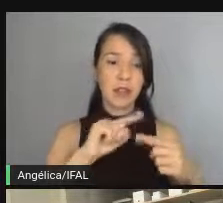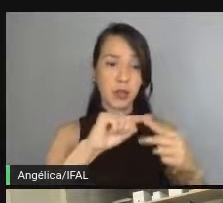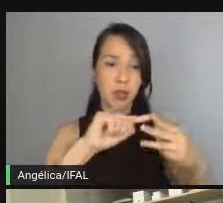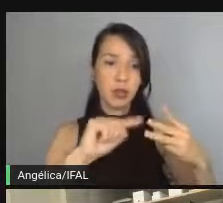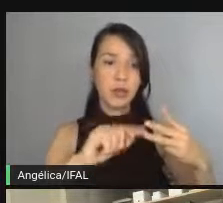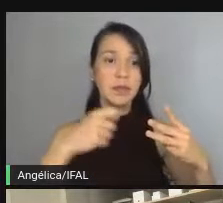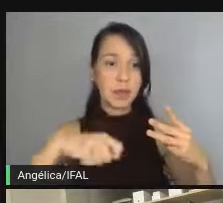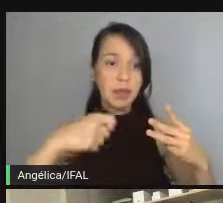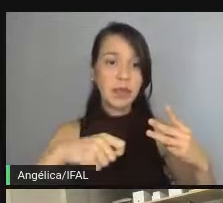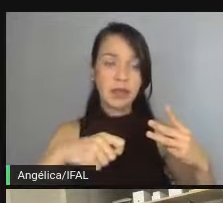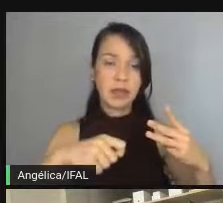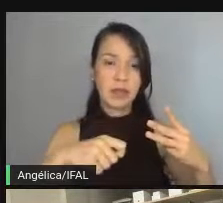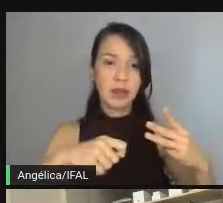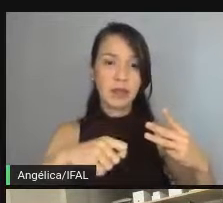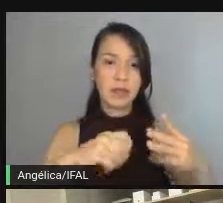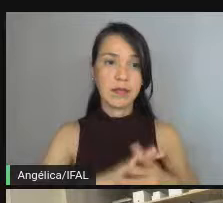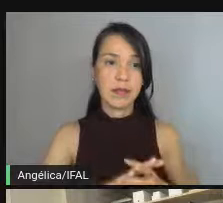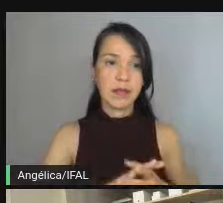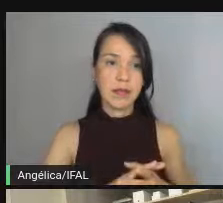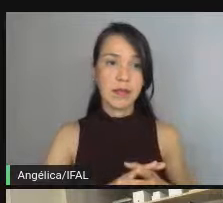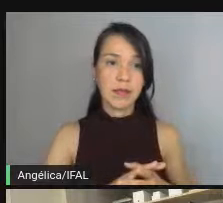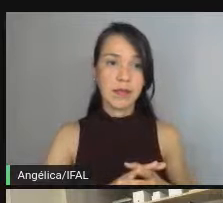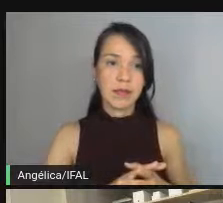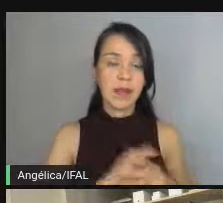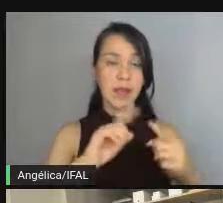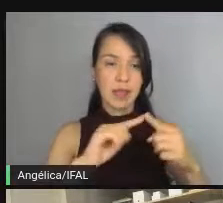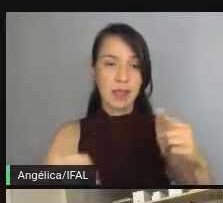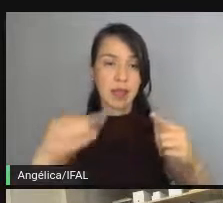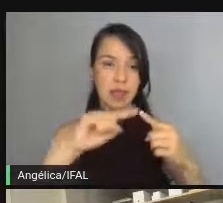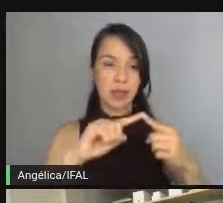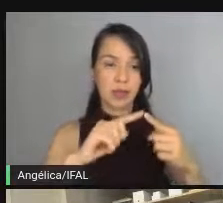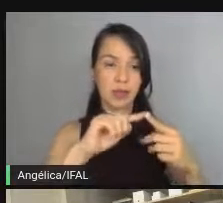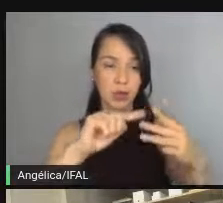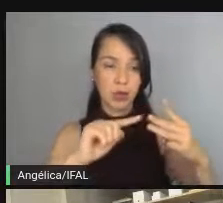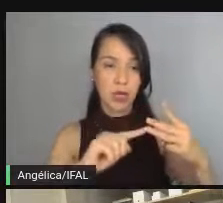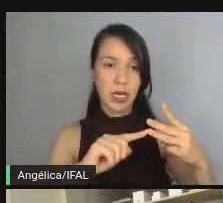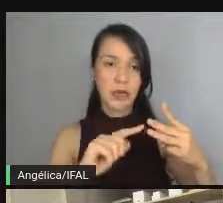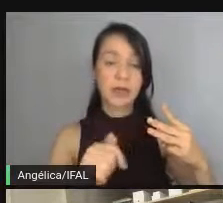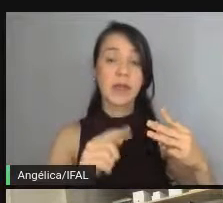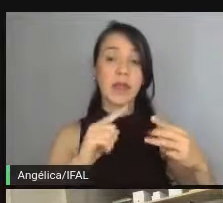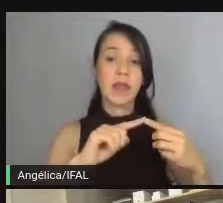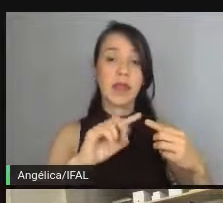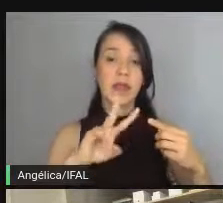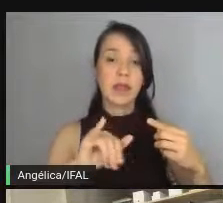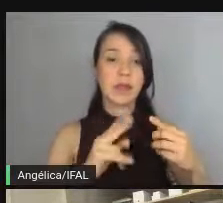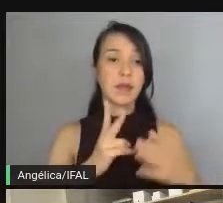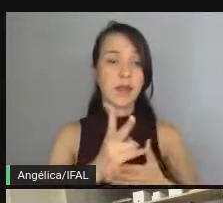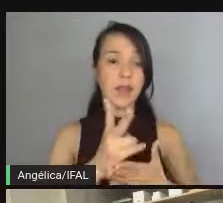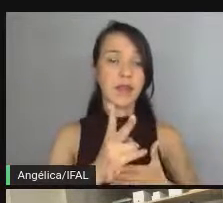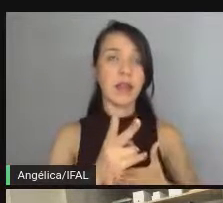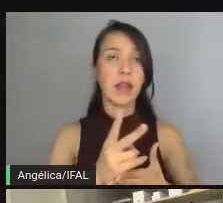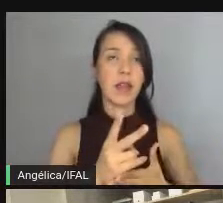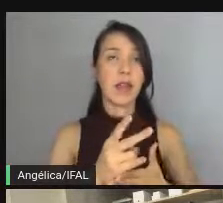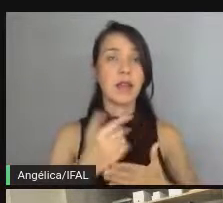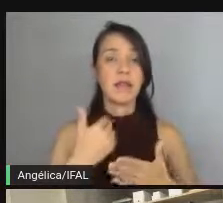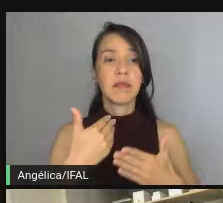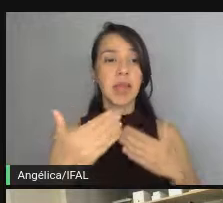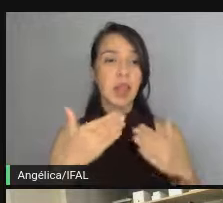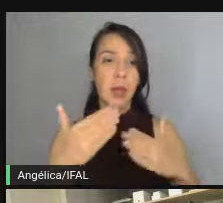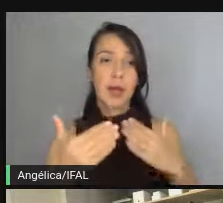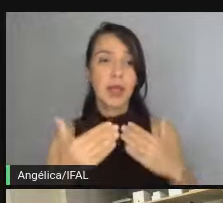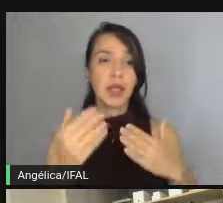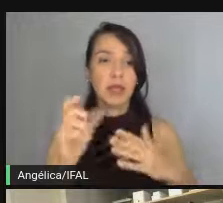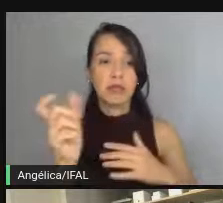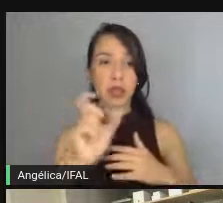passos, deveria fazer esse ciclo. E esse ciclo, ele vai servir sempre, independente do time de desenvolvimento,